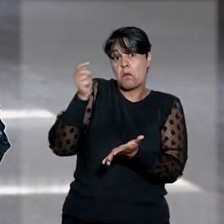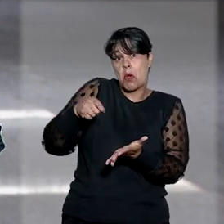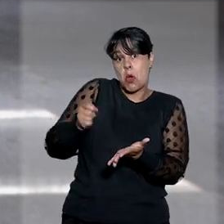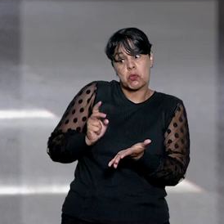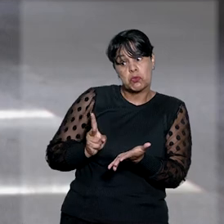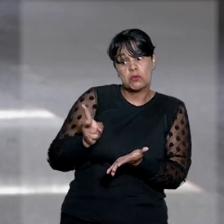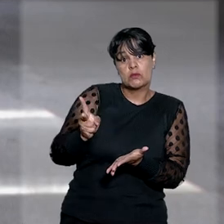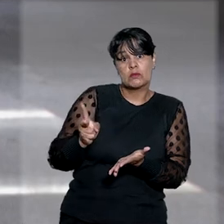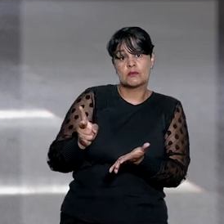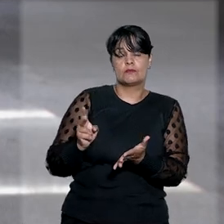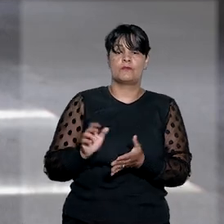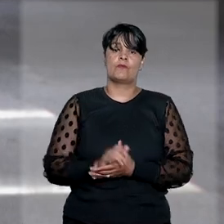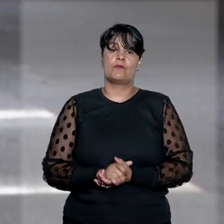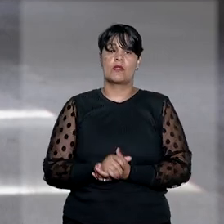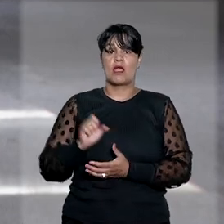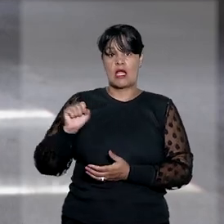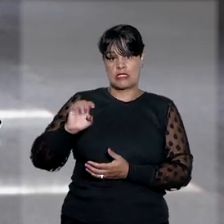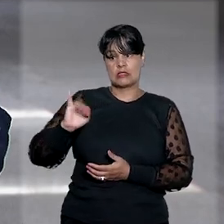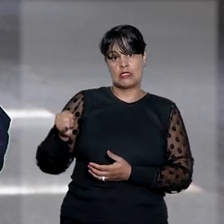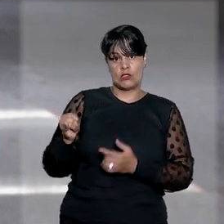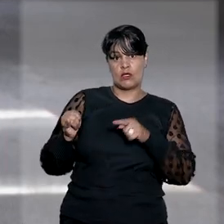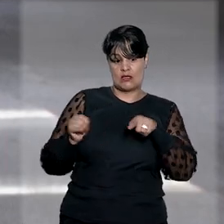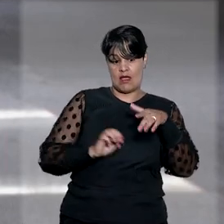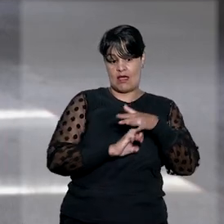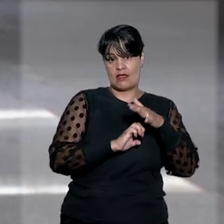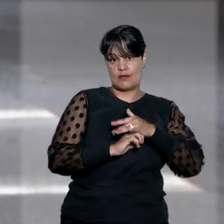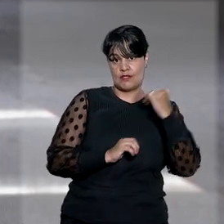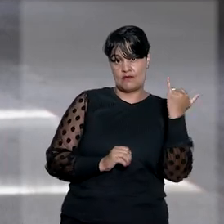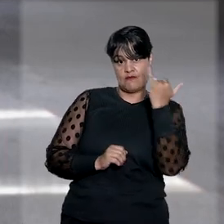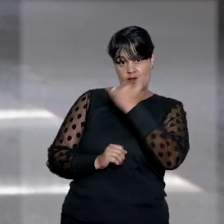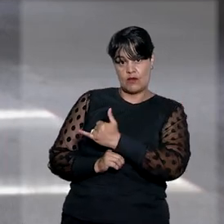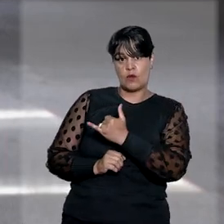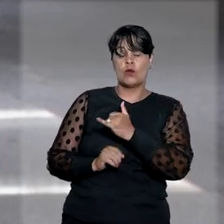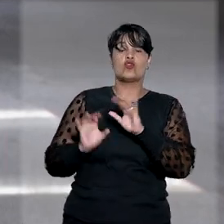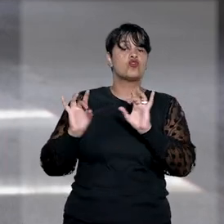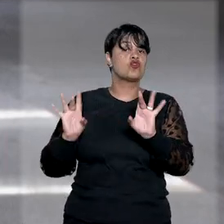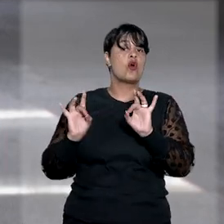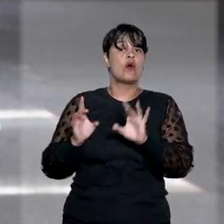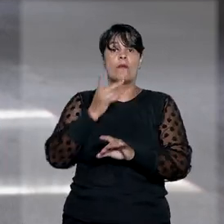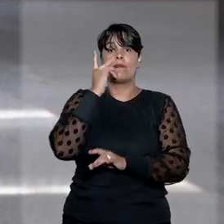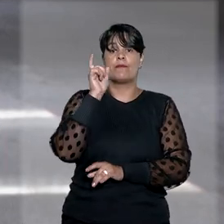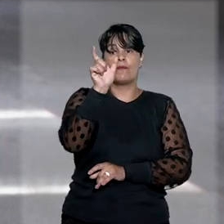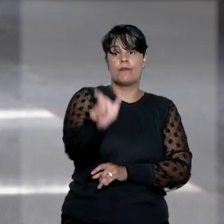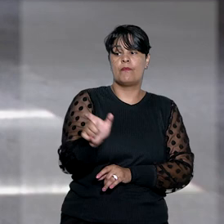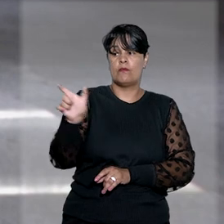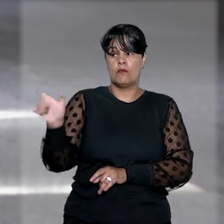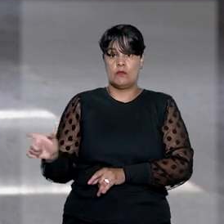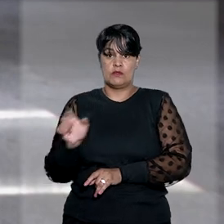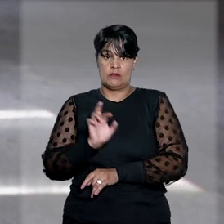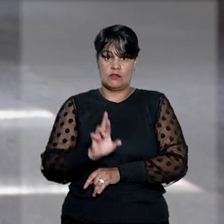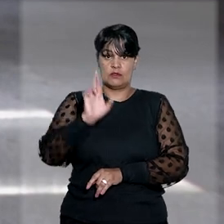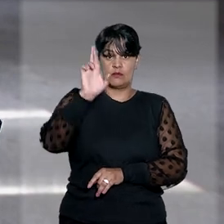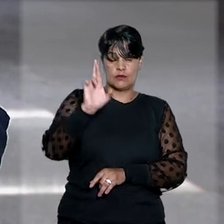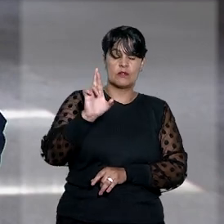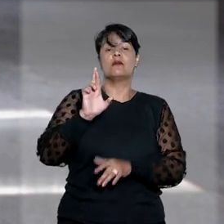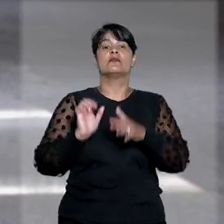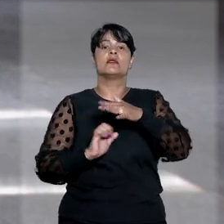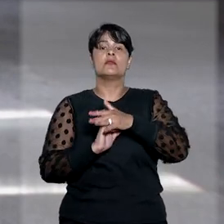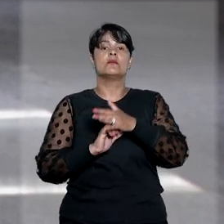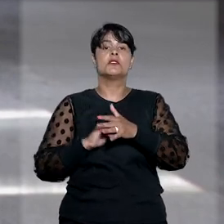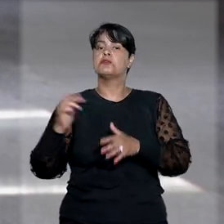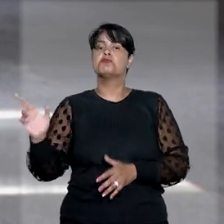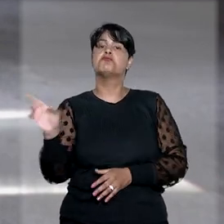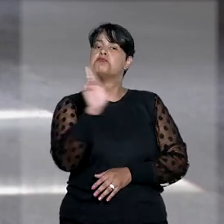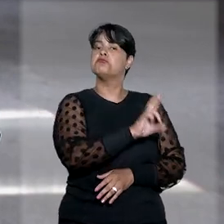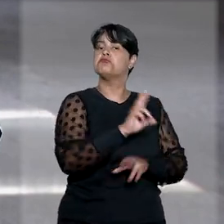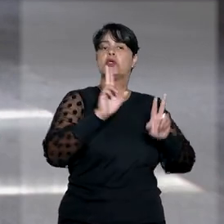Ao STJ, a operadora afirmou que os dois únicos beneficiários do plano, donos da firma contratante, nunca